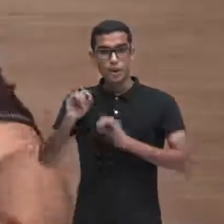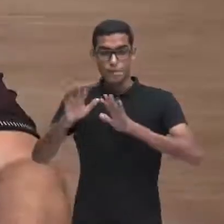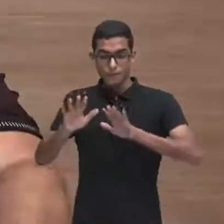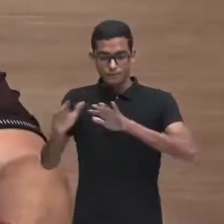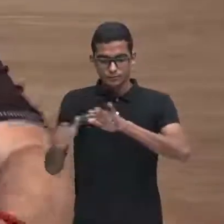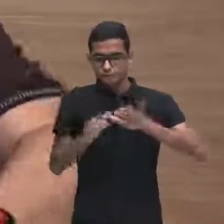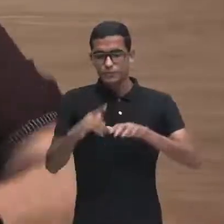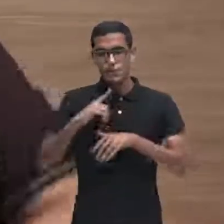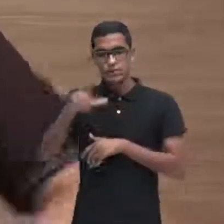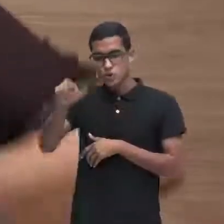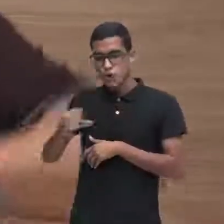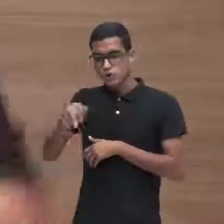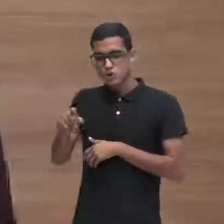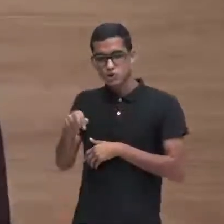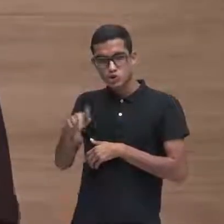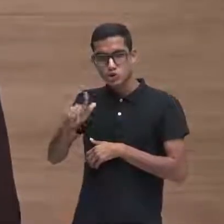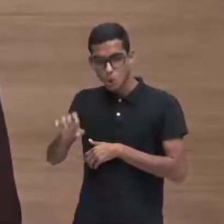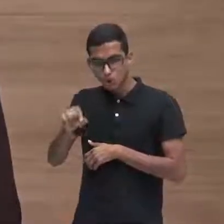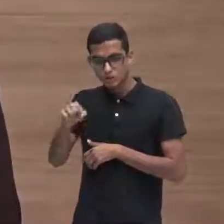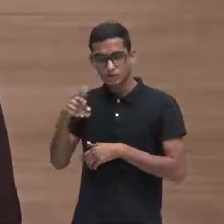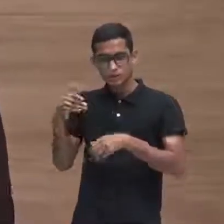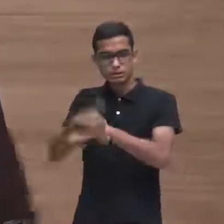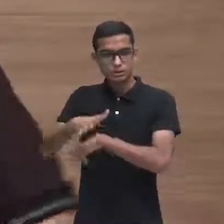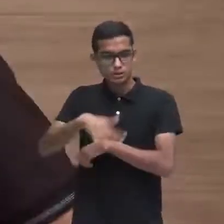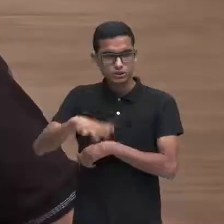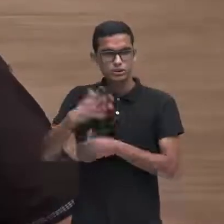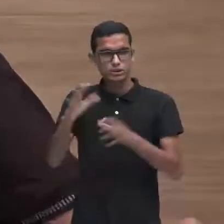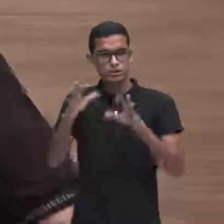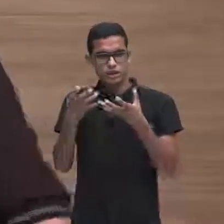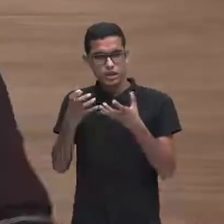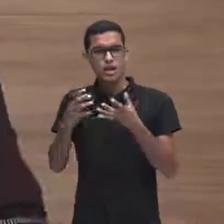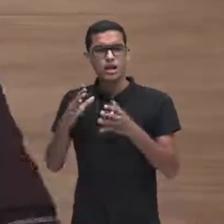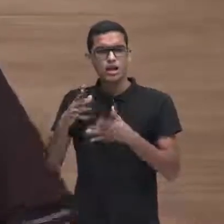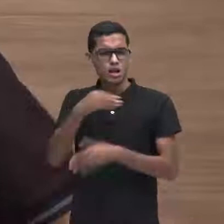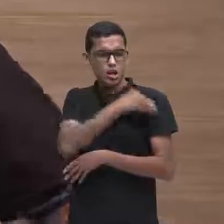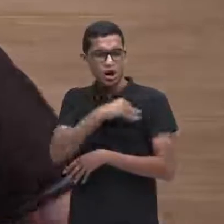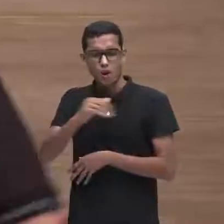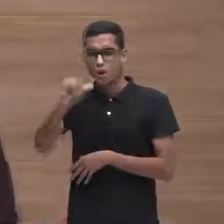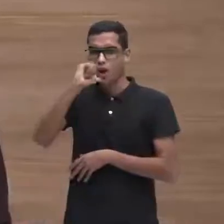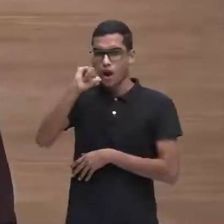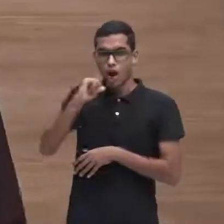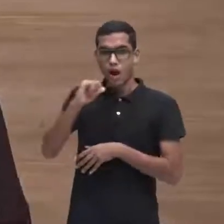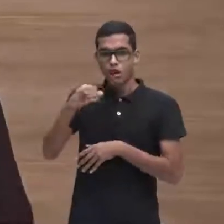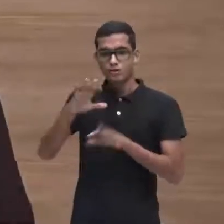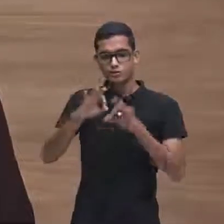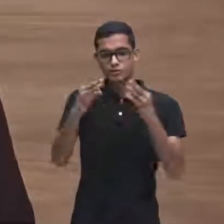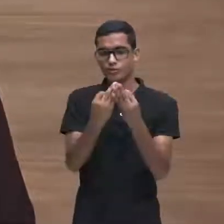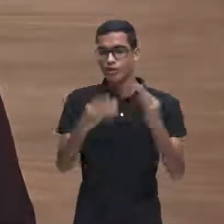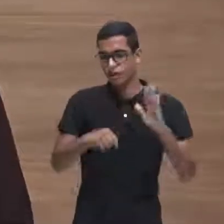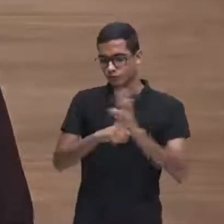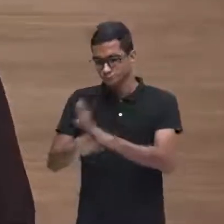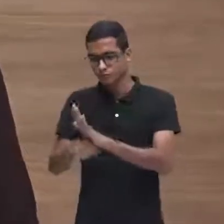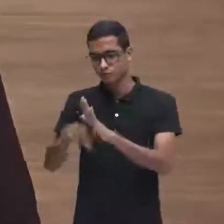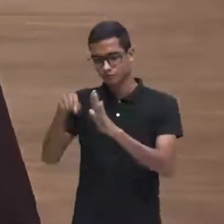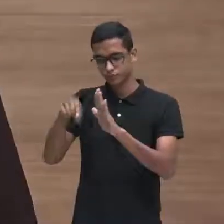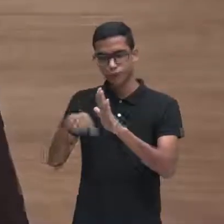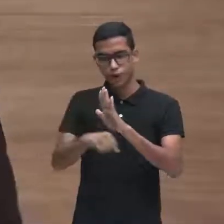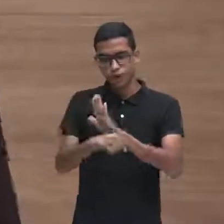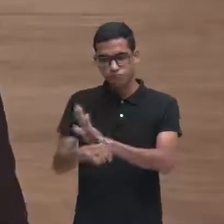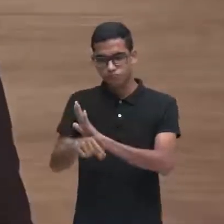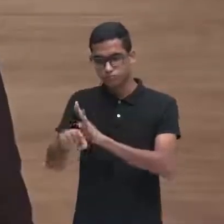mas daí a pouco, com a ajuda da família, com esse amparo tão necessário da família e